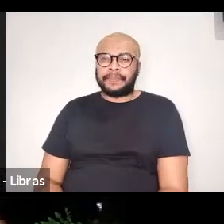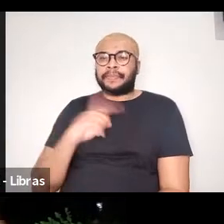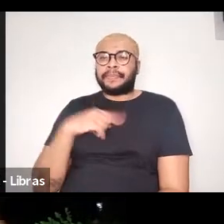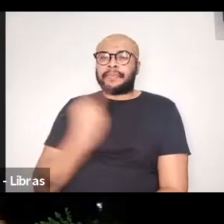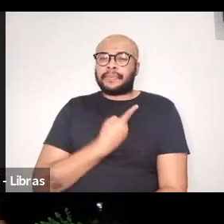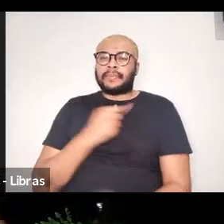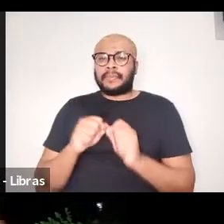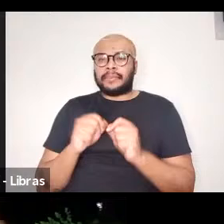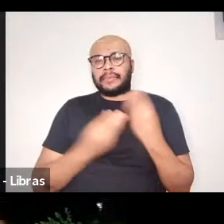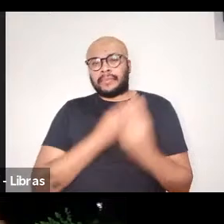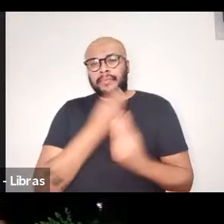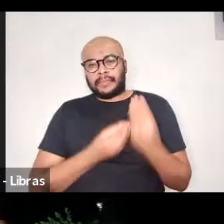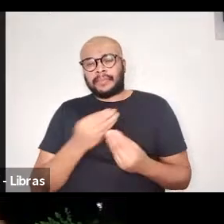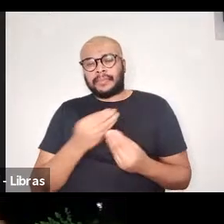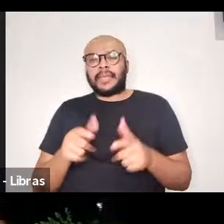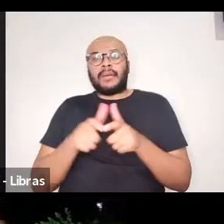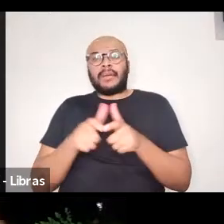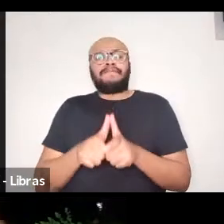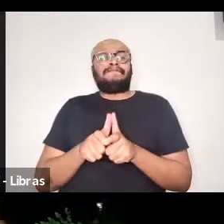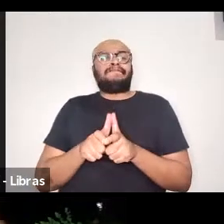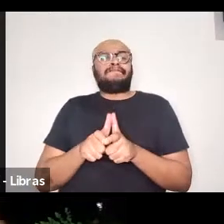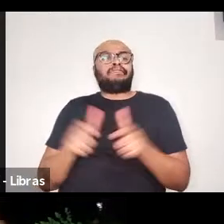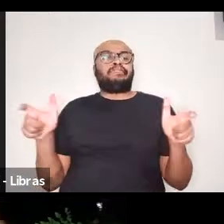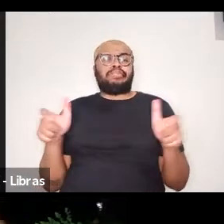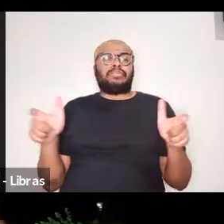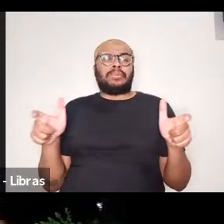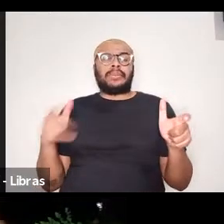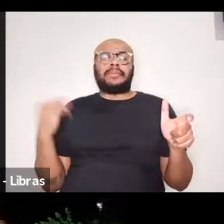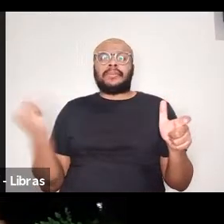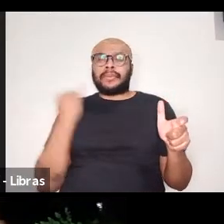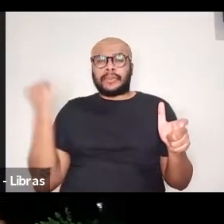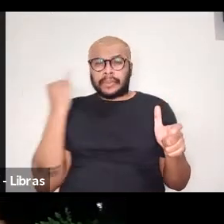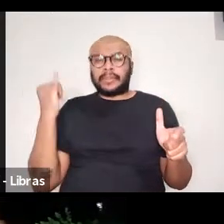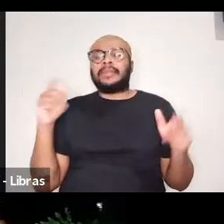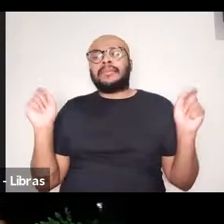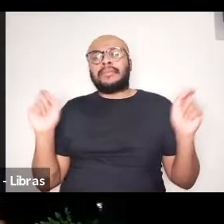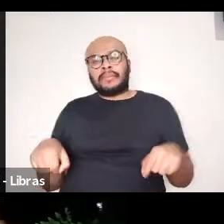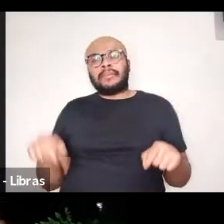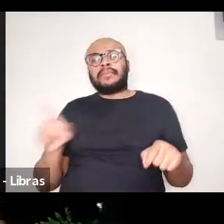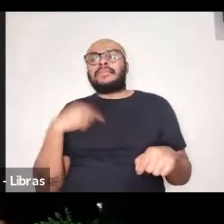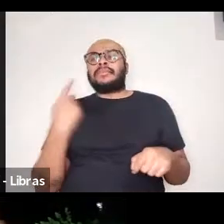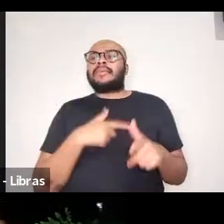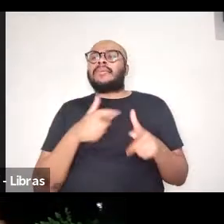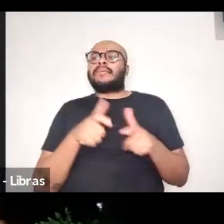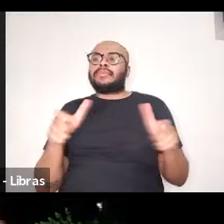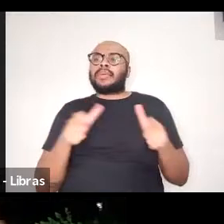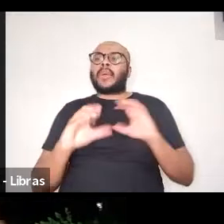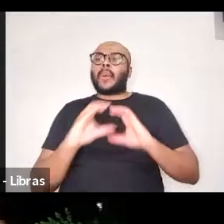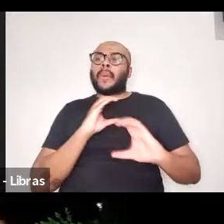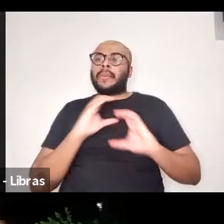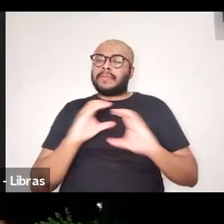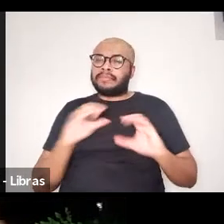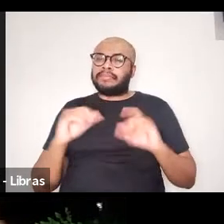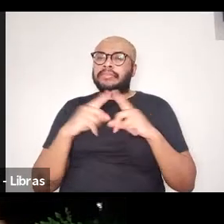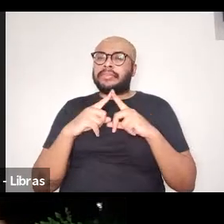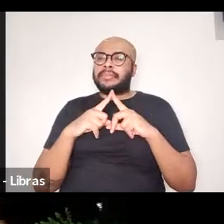expandir o nosso repertório de comunicação científica. científica.